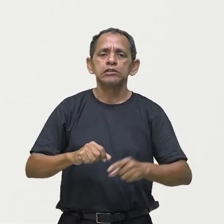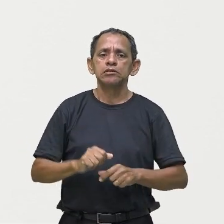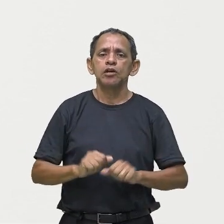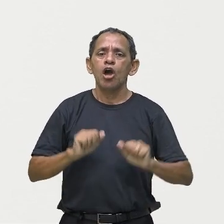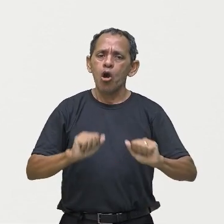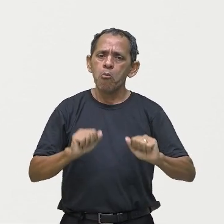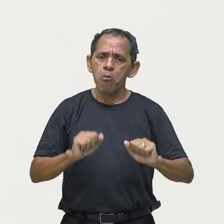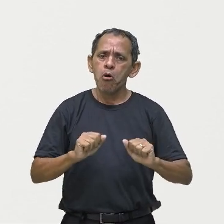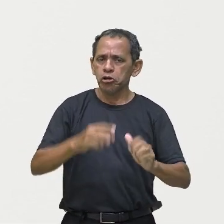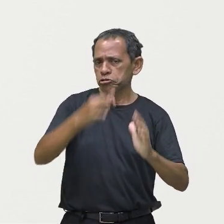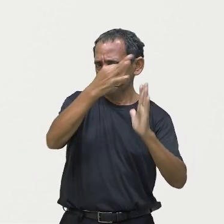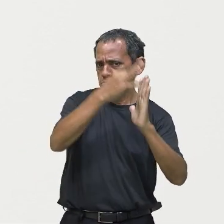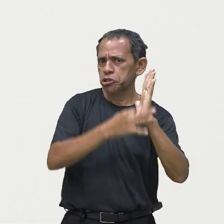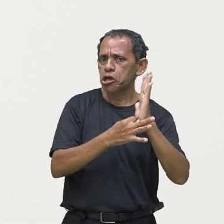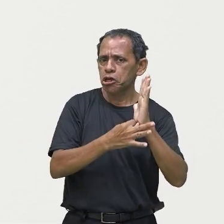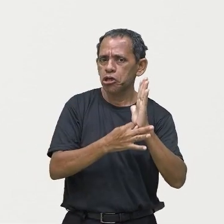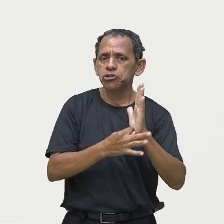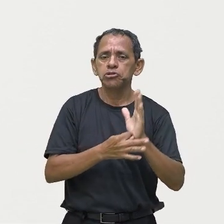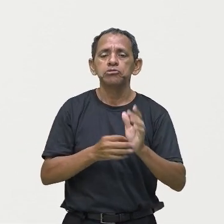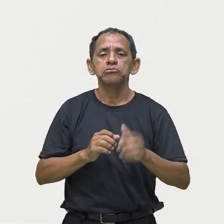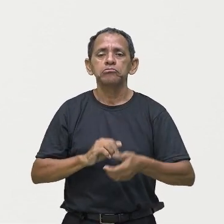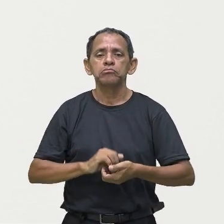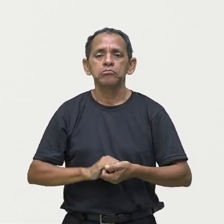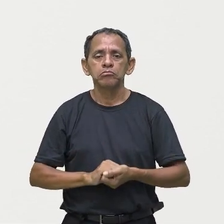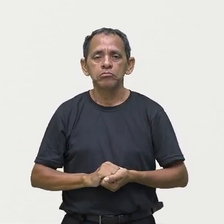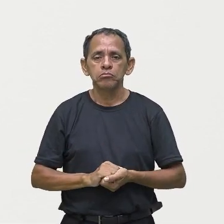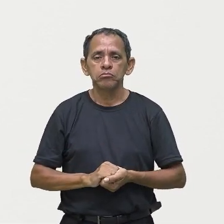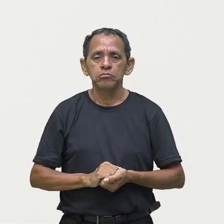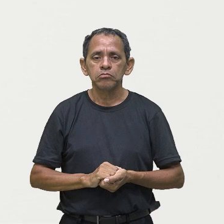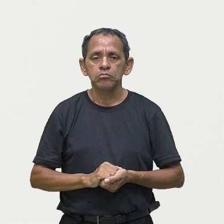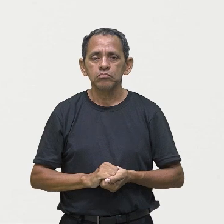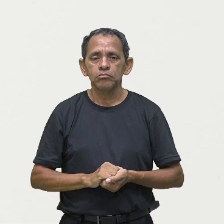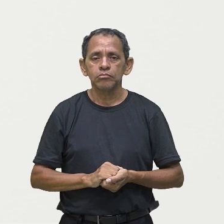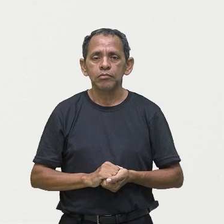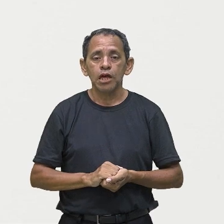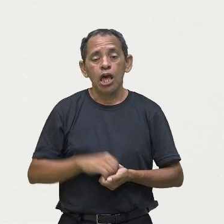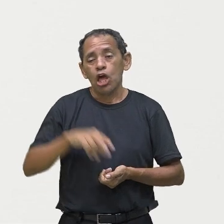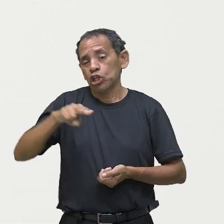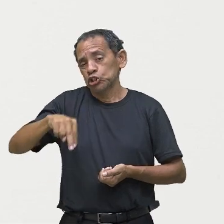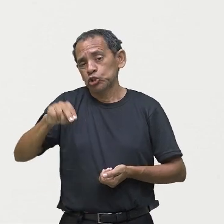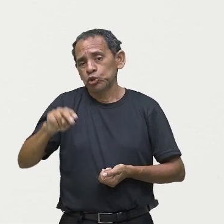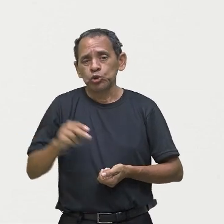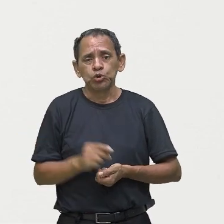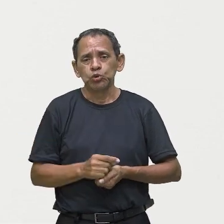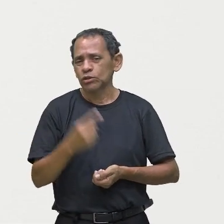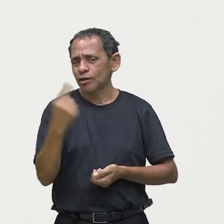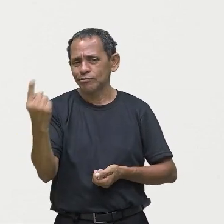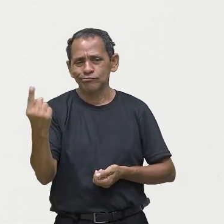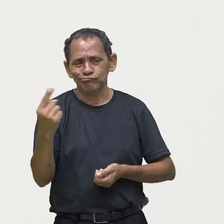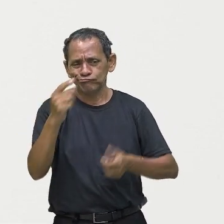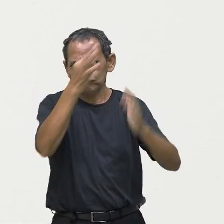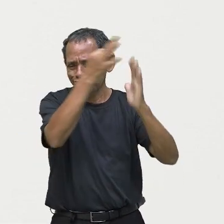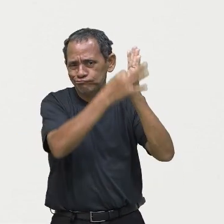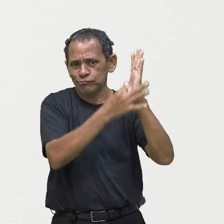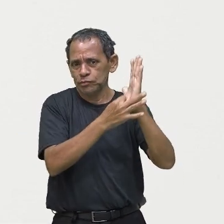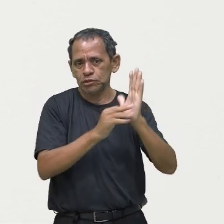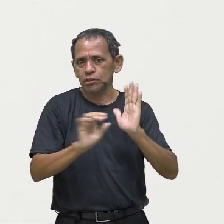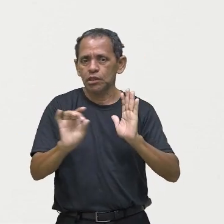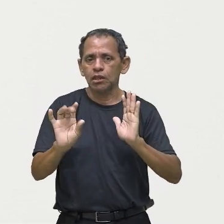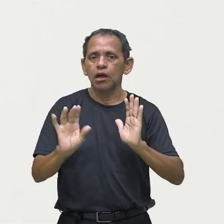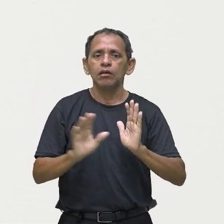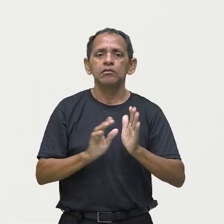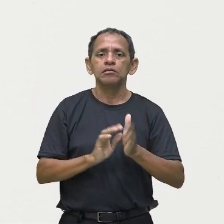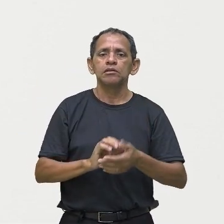texto, mas geralmente ele nunca vem com um texto só. Ele vai vir apresentando